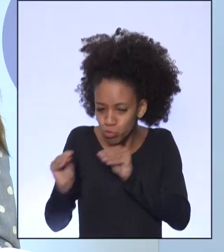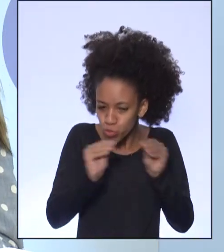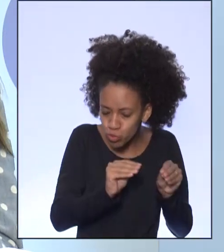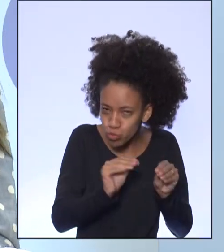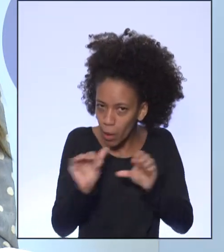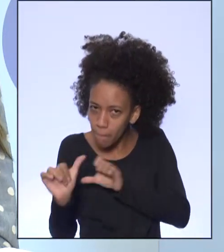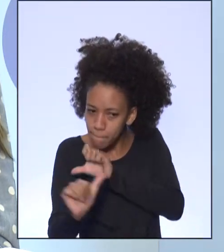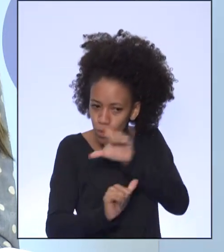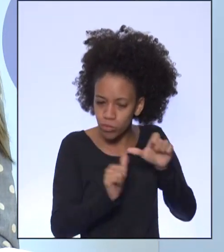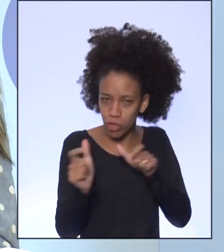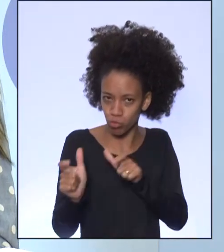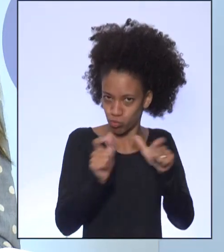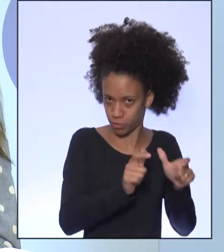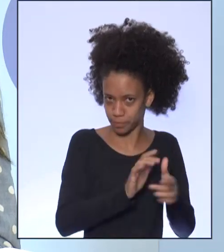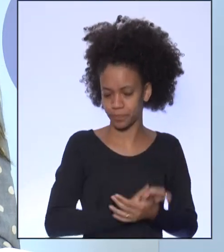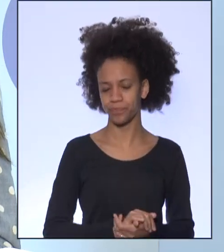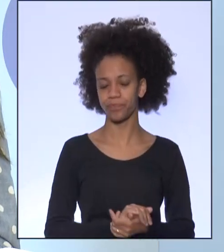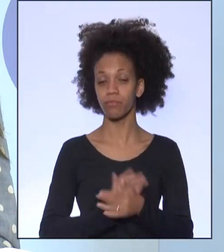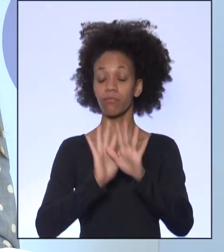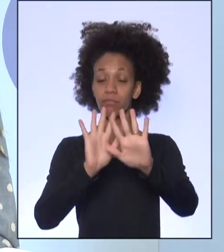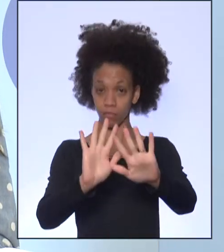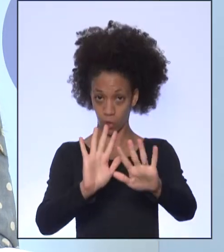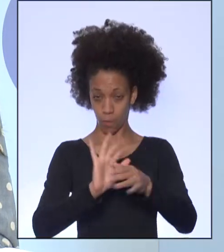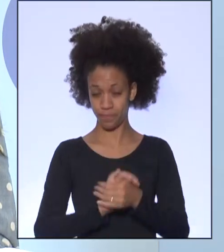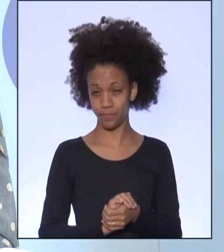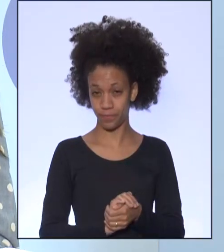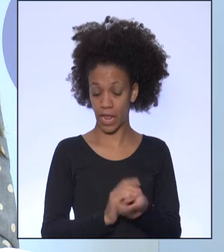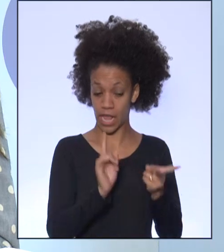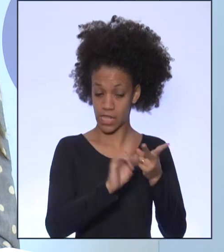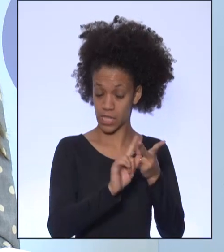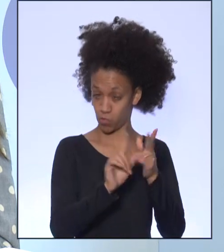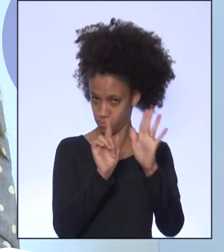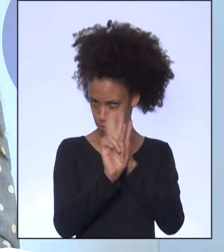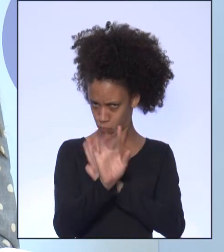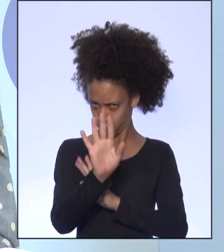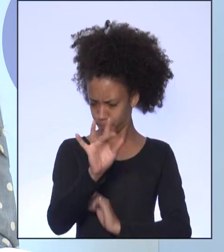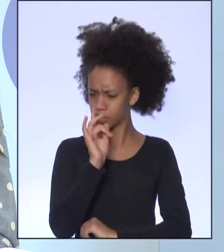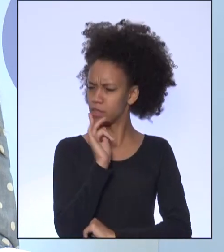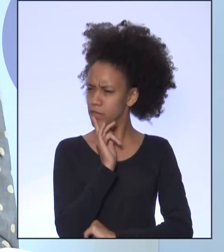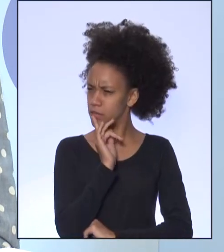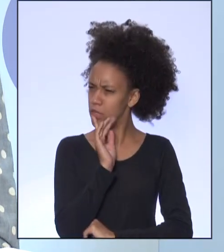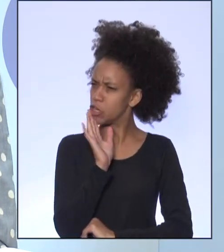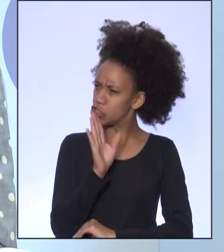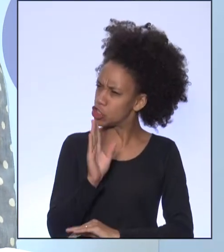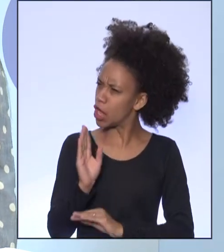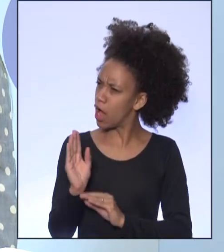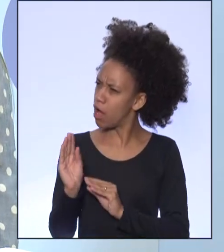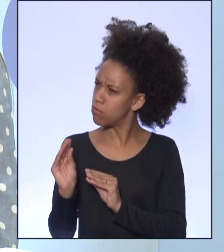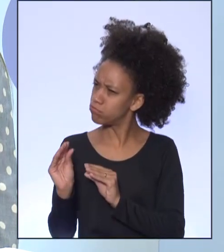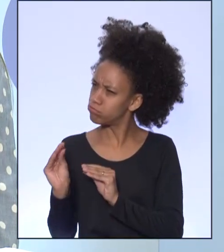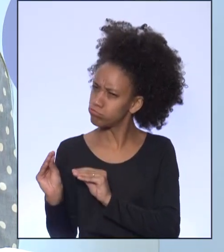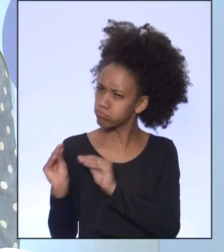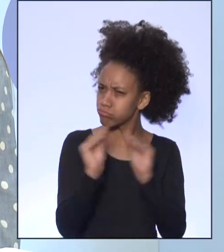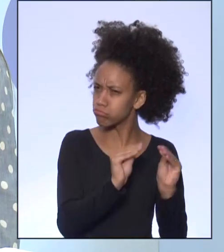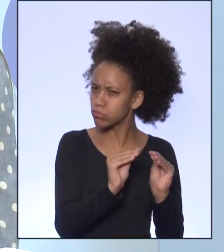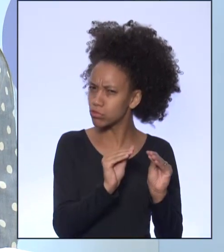para a segunda questão. Você já mudou de cidade ou país? Por quais motivos ocorreram essa mudança?